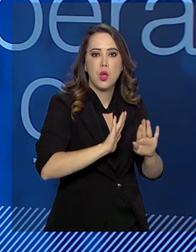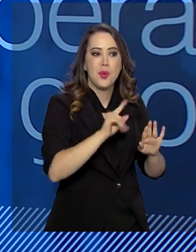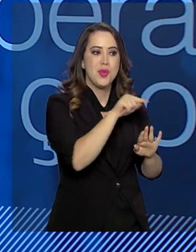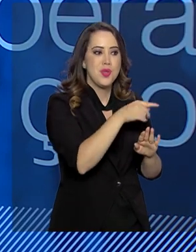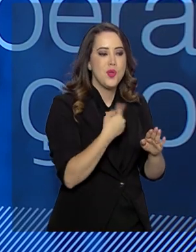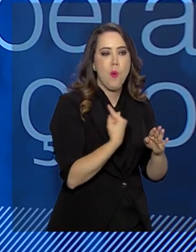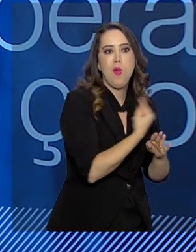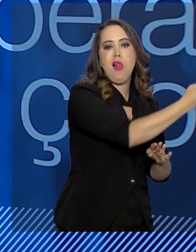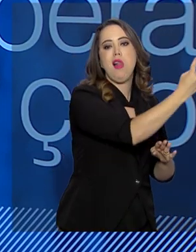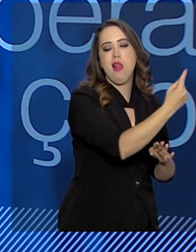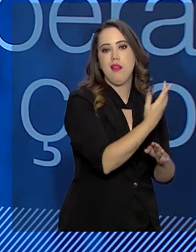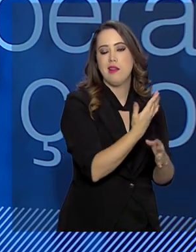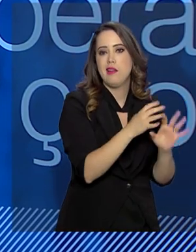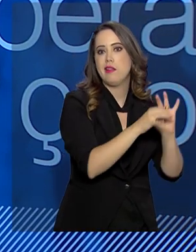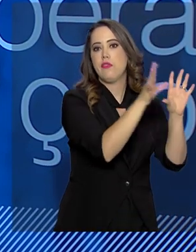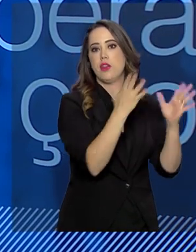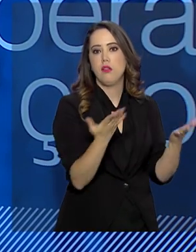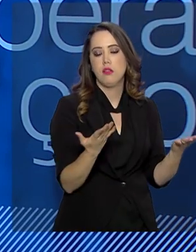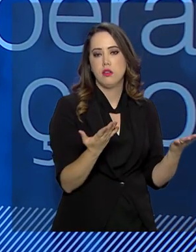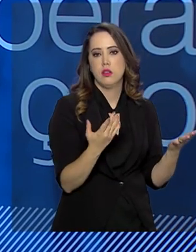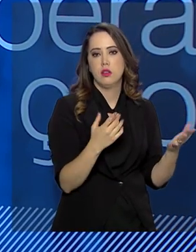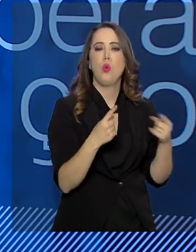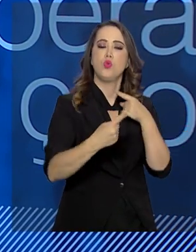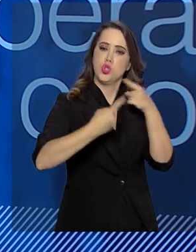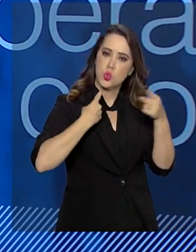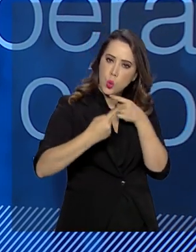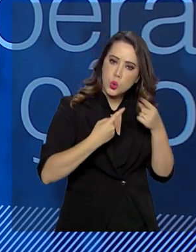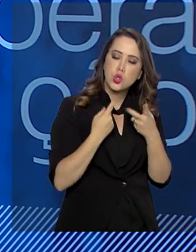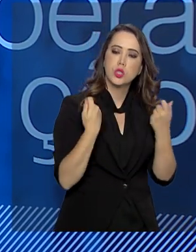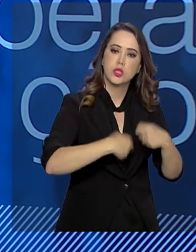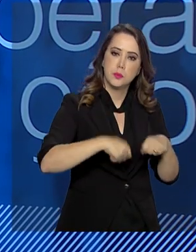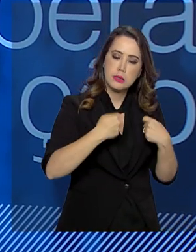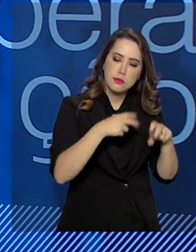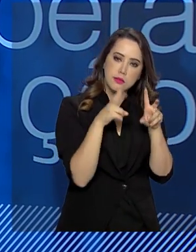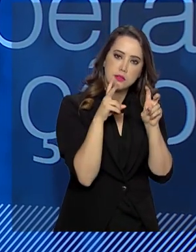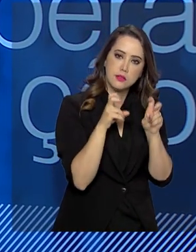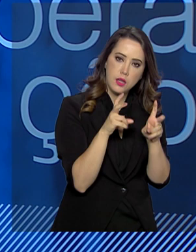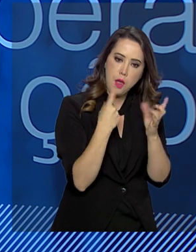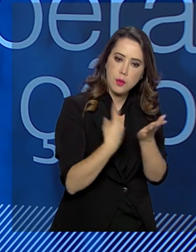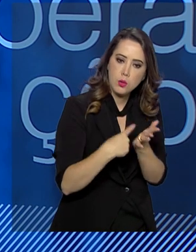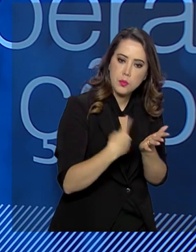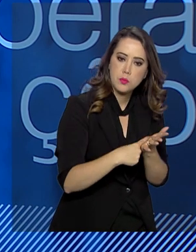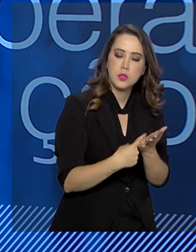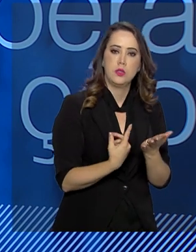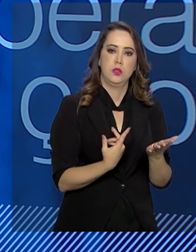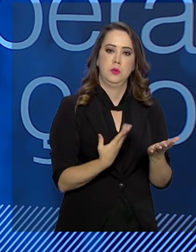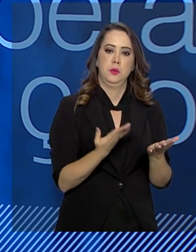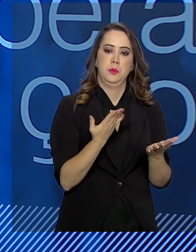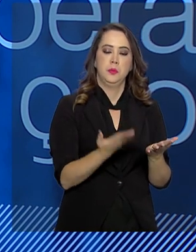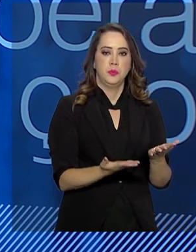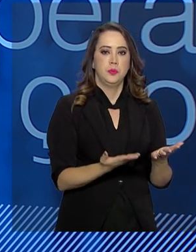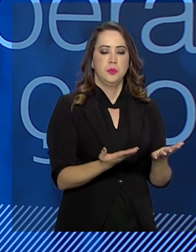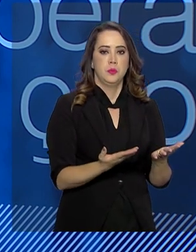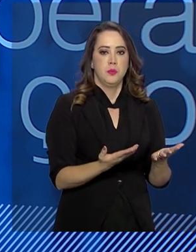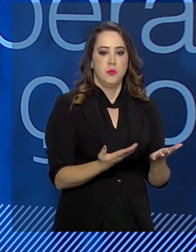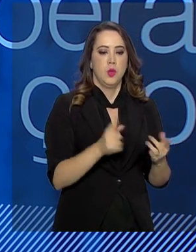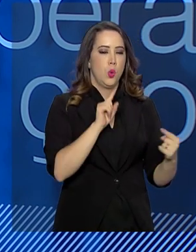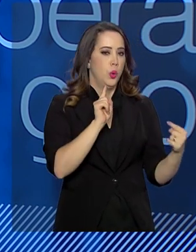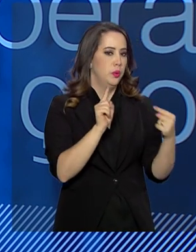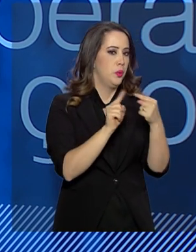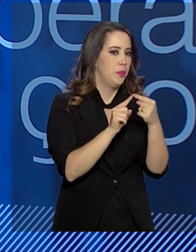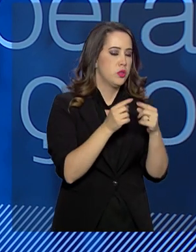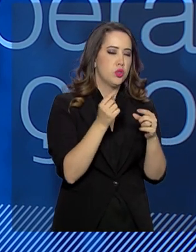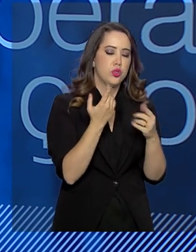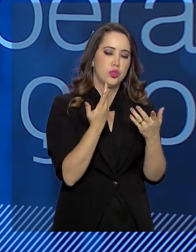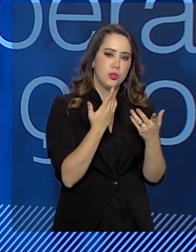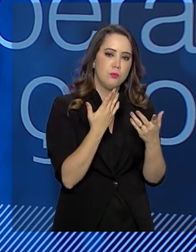liberdade. Então, esse tipo de coisa está sendo discutida, está sendo tratada nesse acordo. E o objetivo é